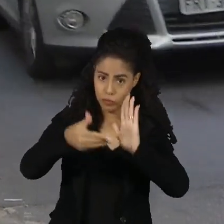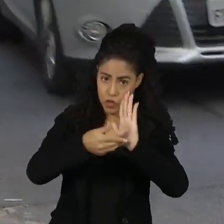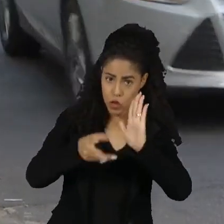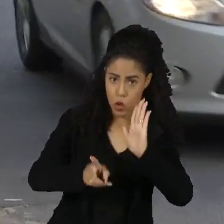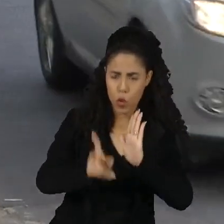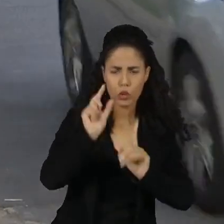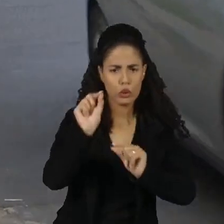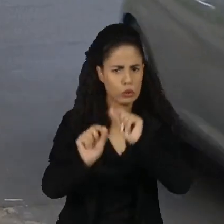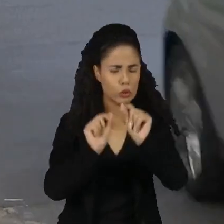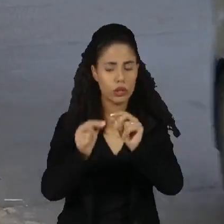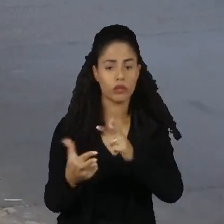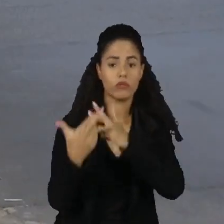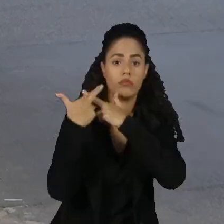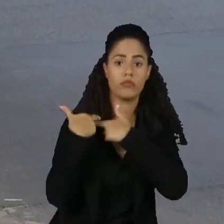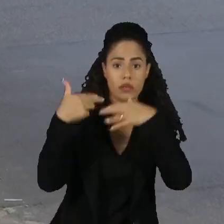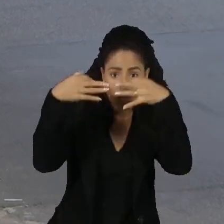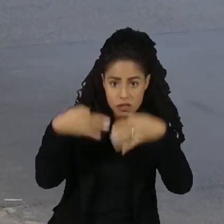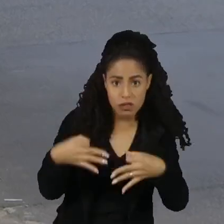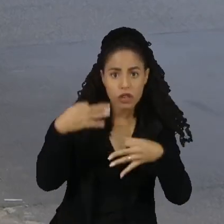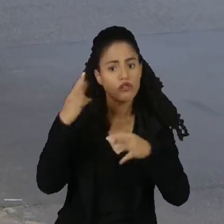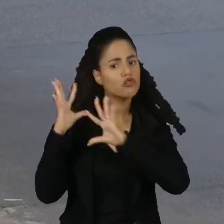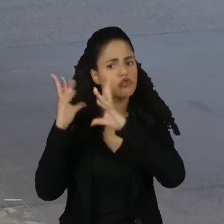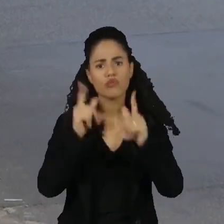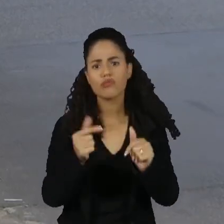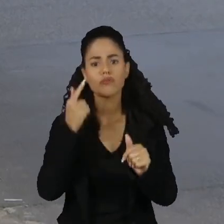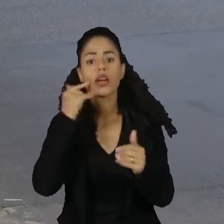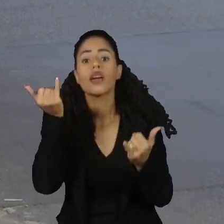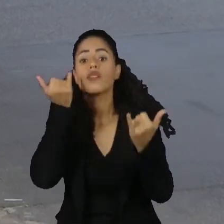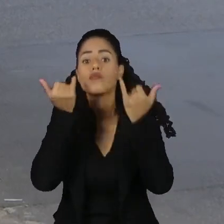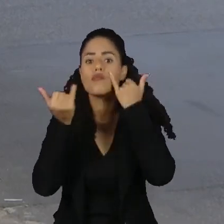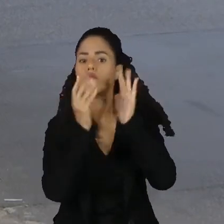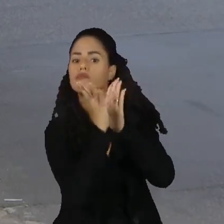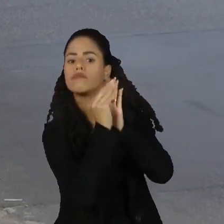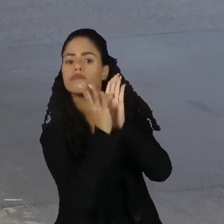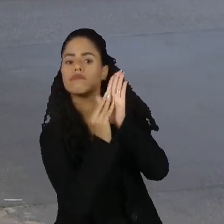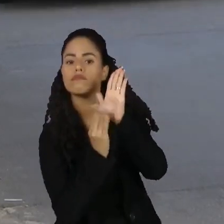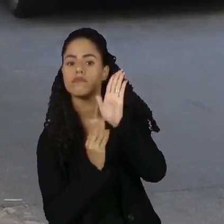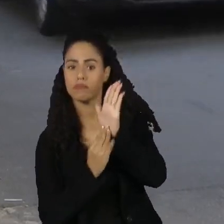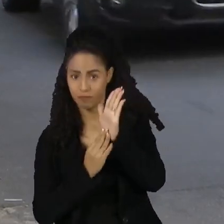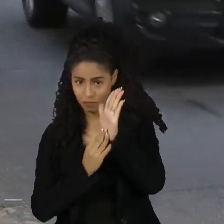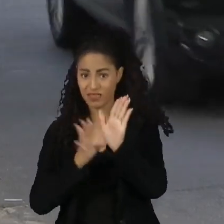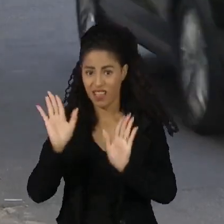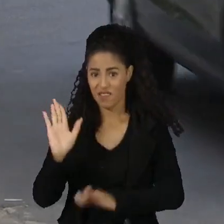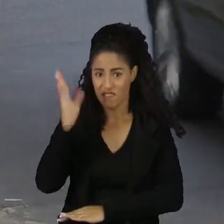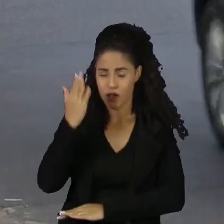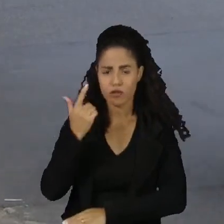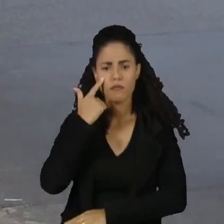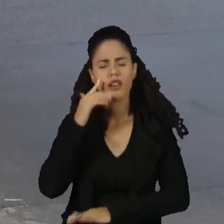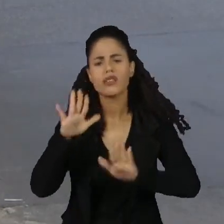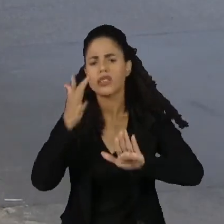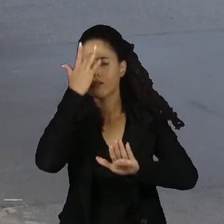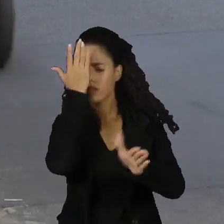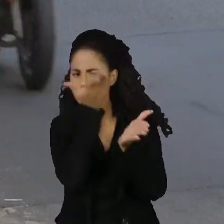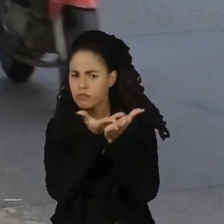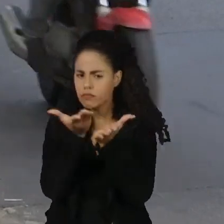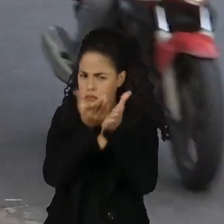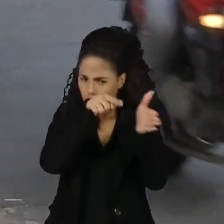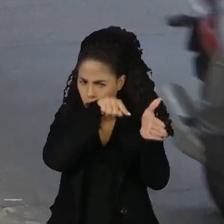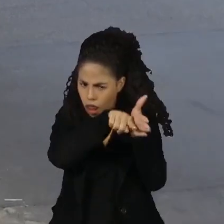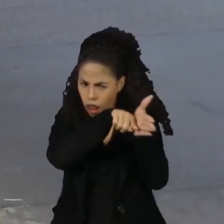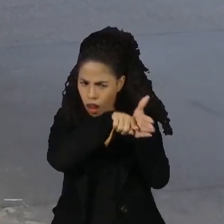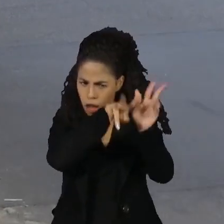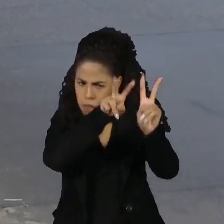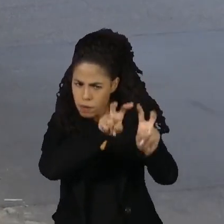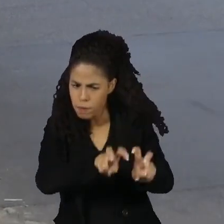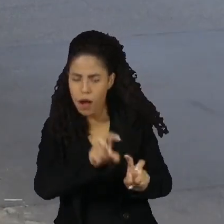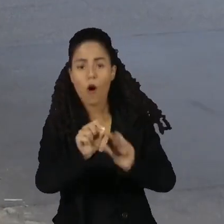trata da responsabilização das big techs pelos conteúdos publicados nas plataformas. Mas para quem estuda o assunto, o combate às